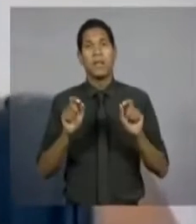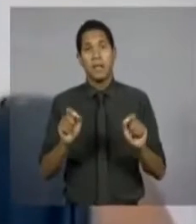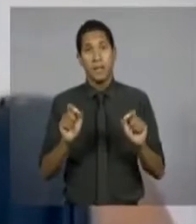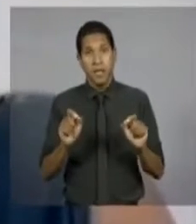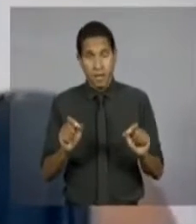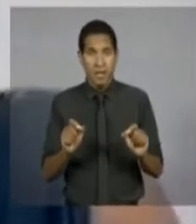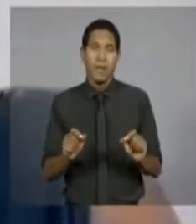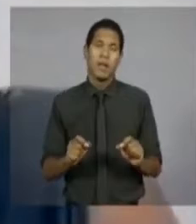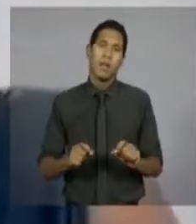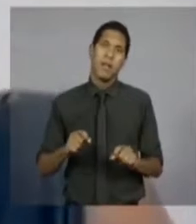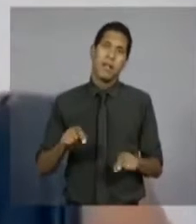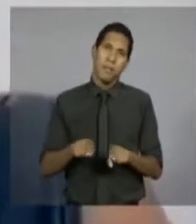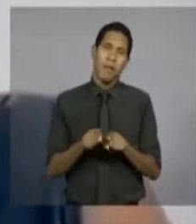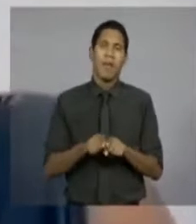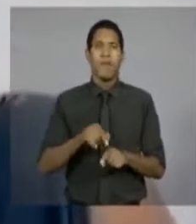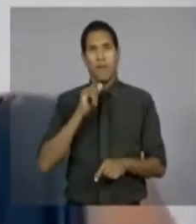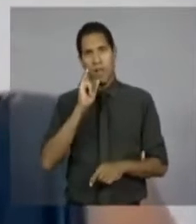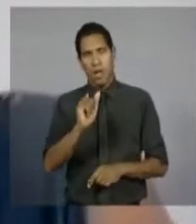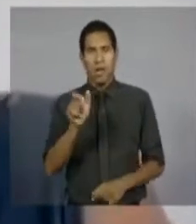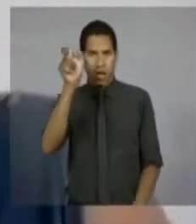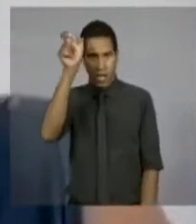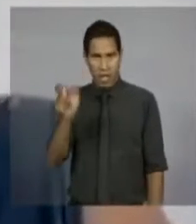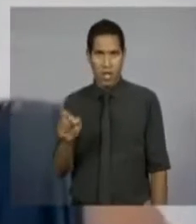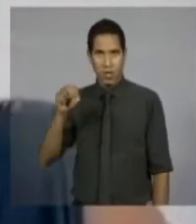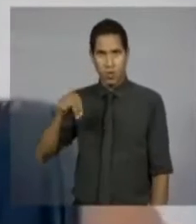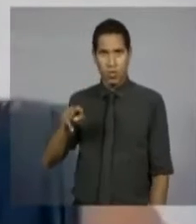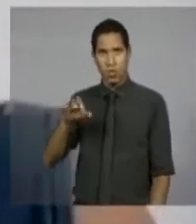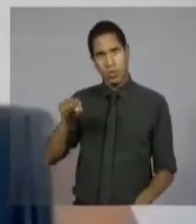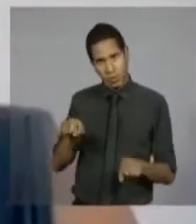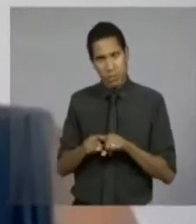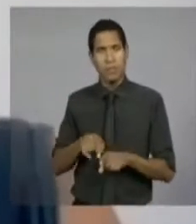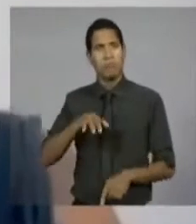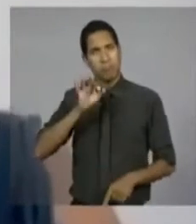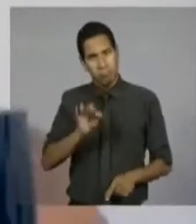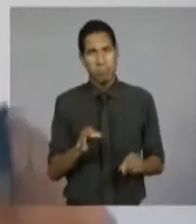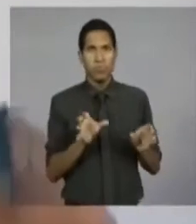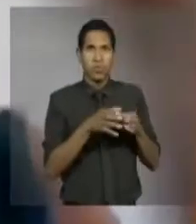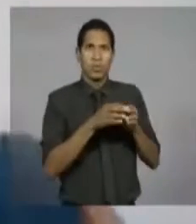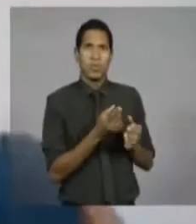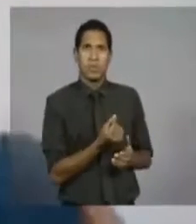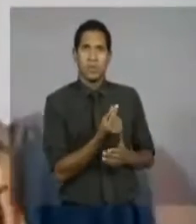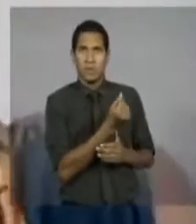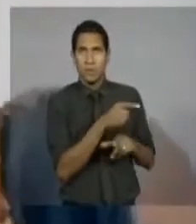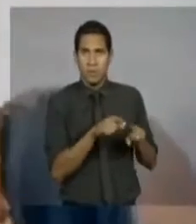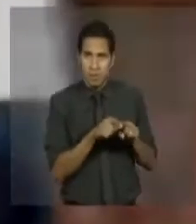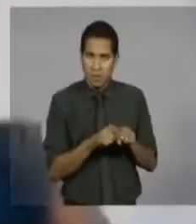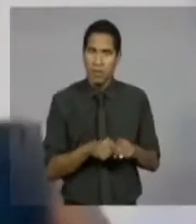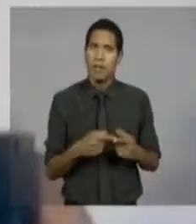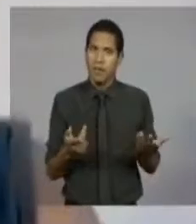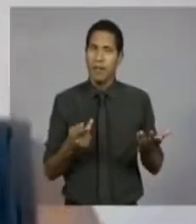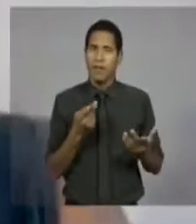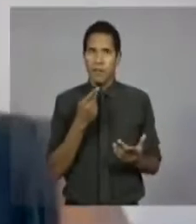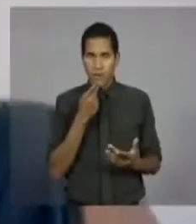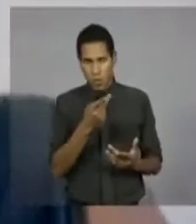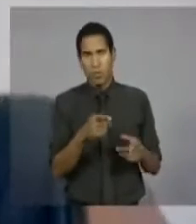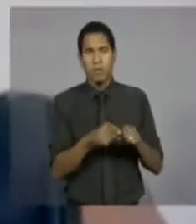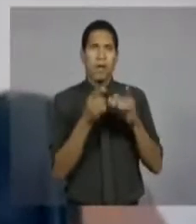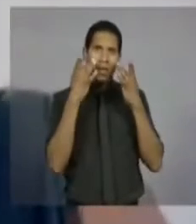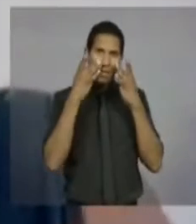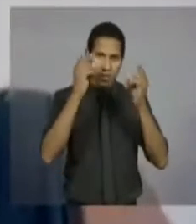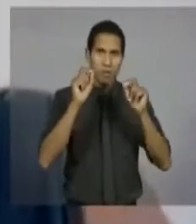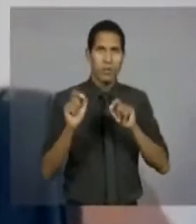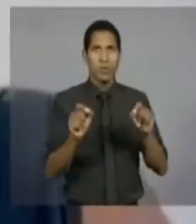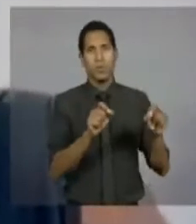confirmar o que foi dito aqui pelo vereador Ricardo Nunes, de fato, na Comissão de Finanças, ele puxou esse assunto, ele chamou a atenção